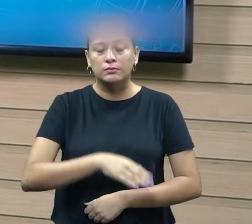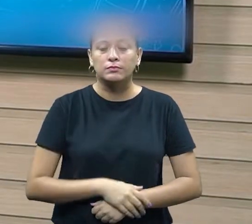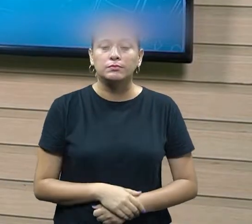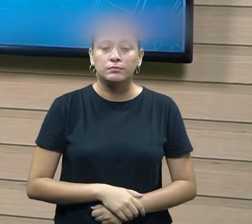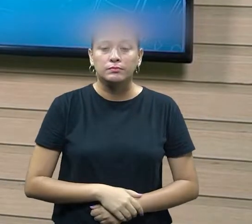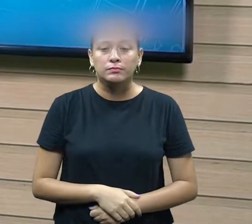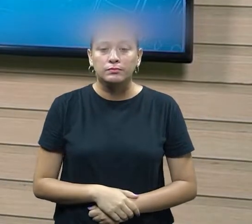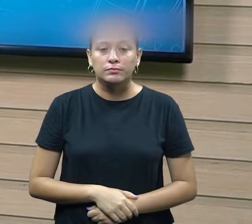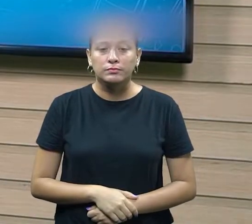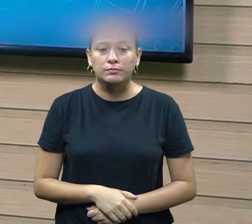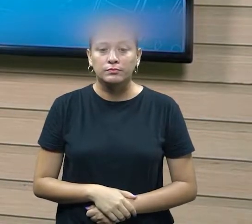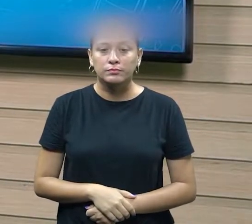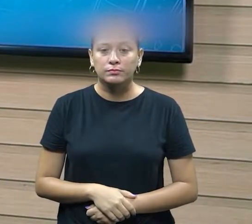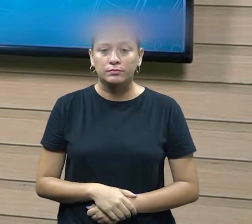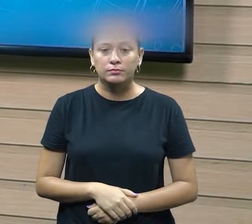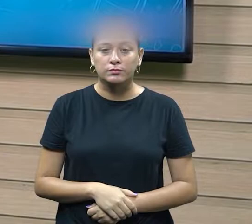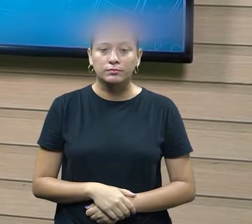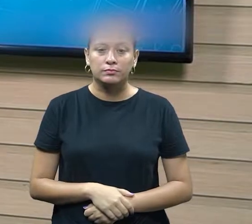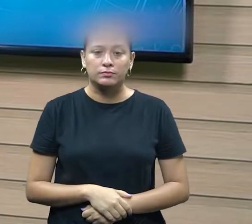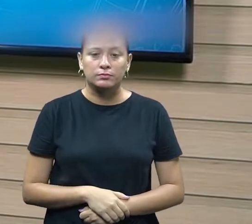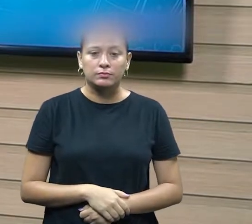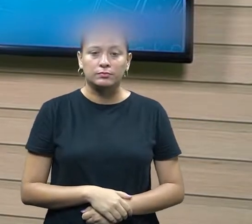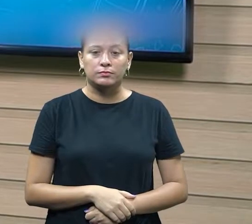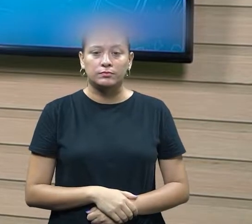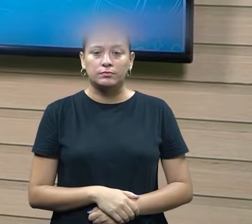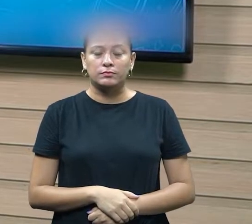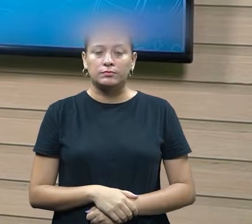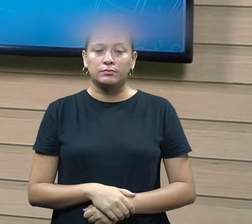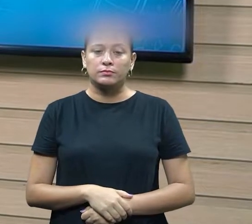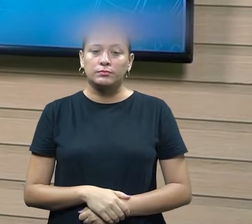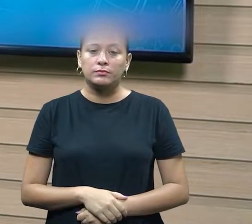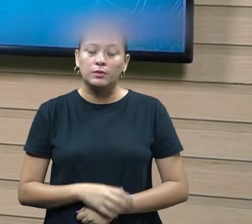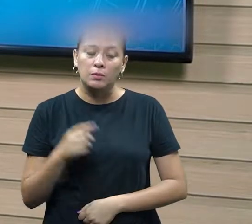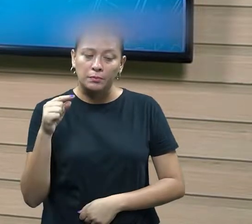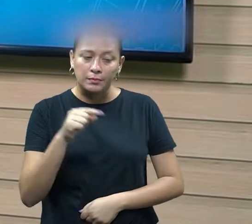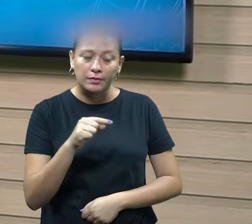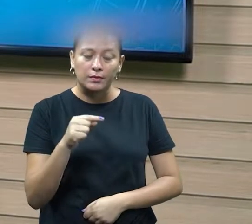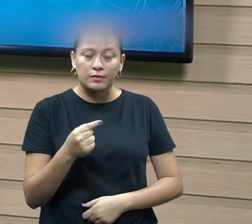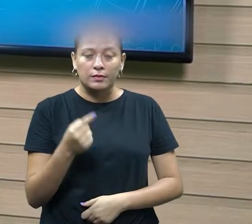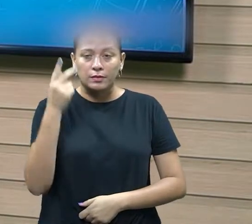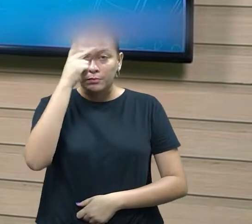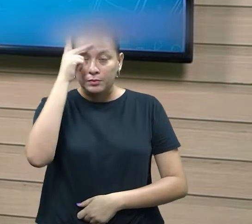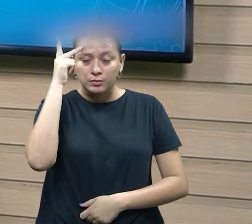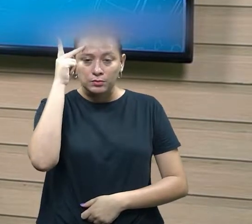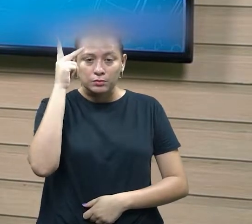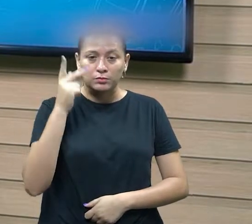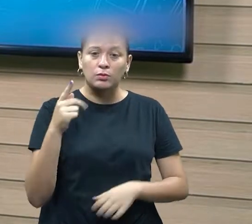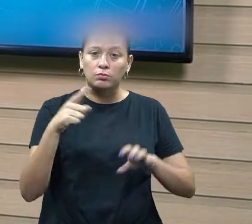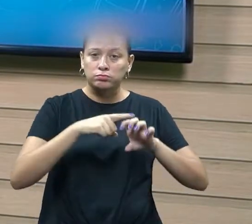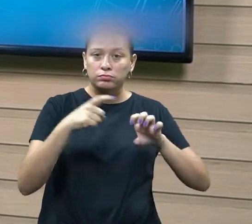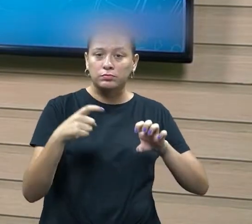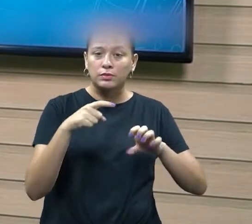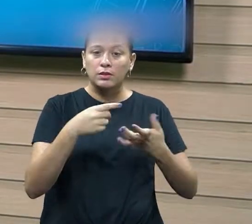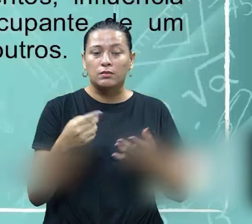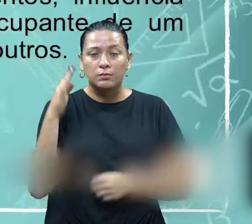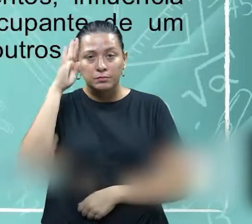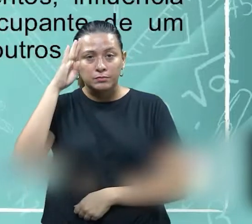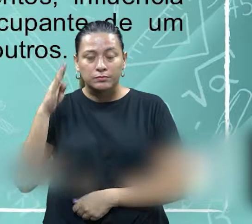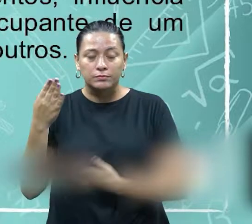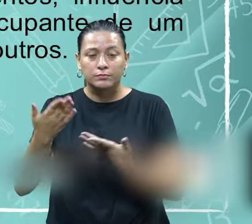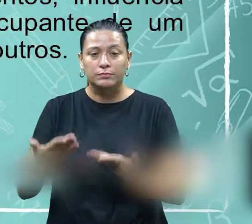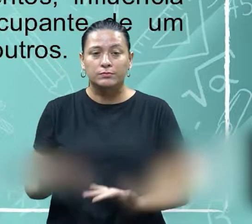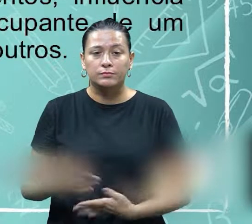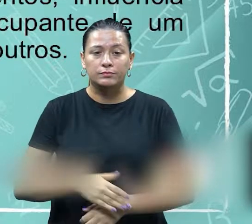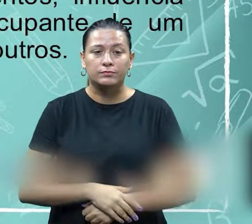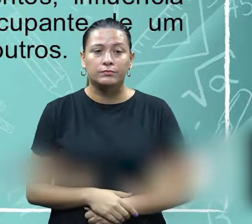que é o que é o empresário nesse processo é ele que vai deter que ele é o principal executivo então